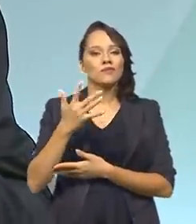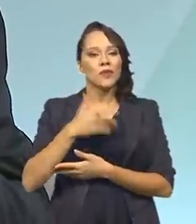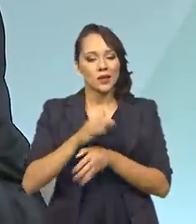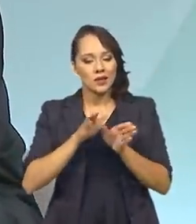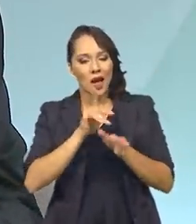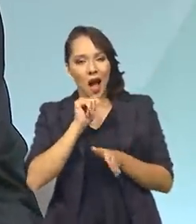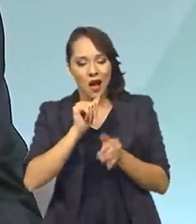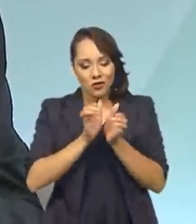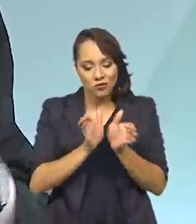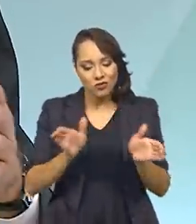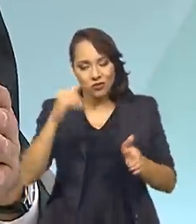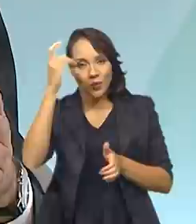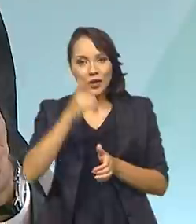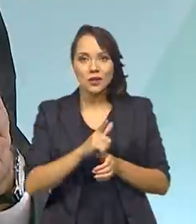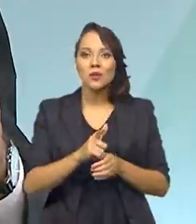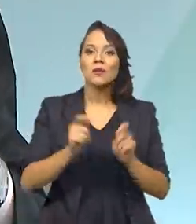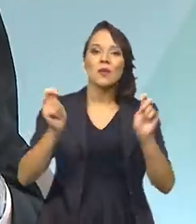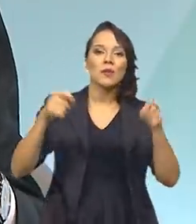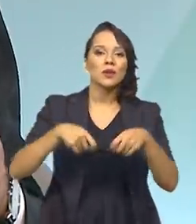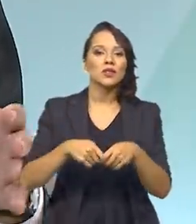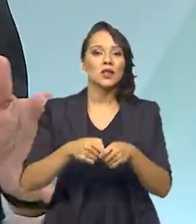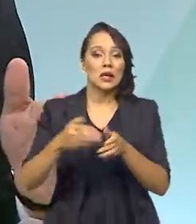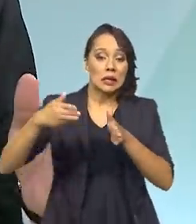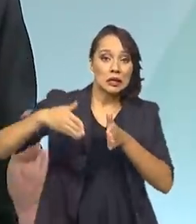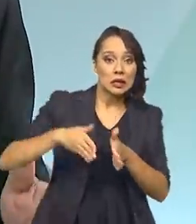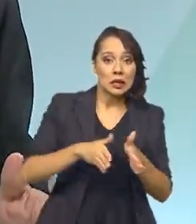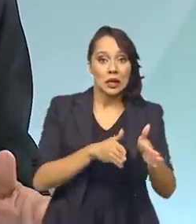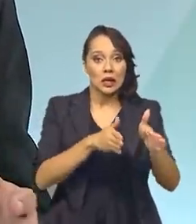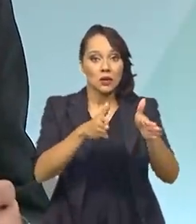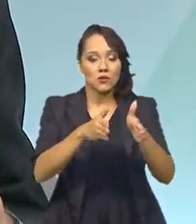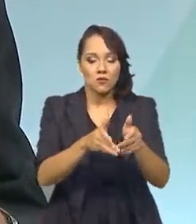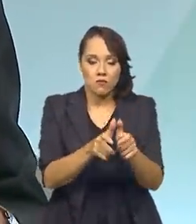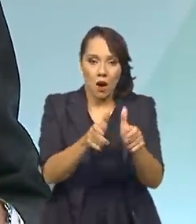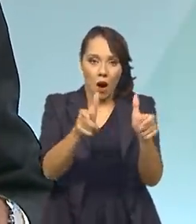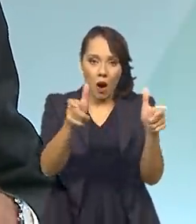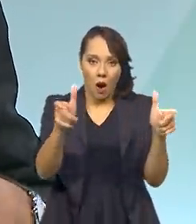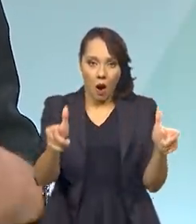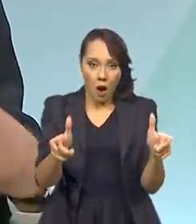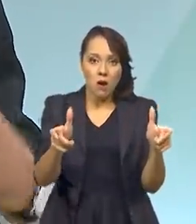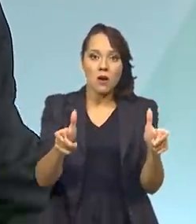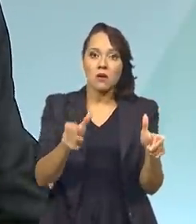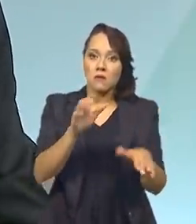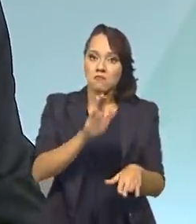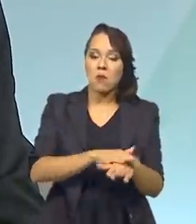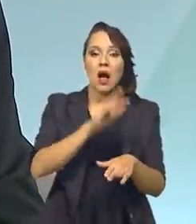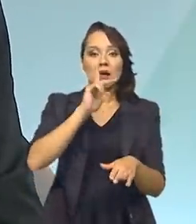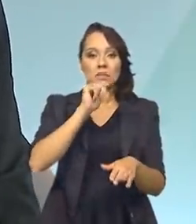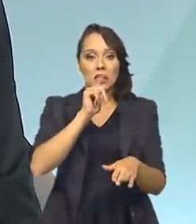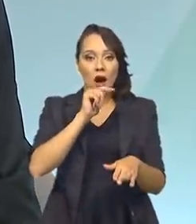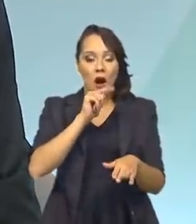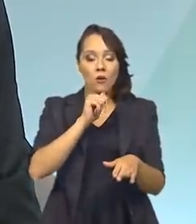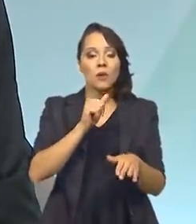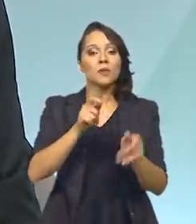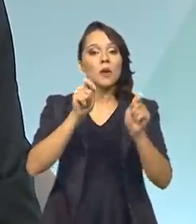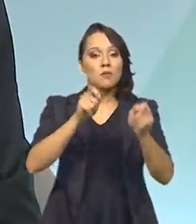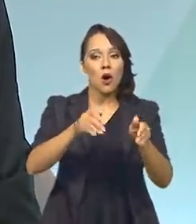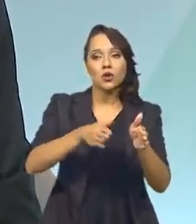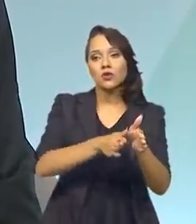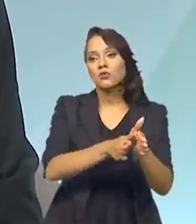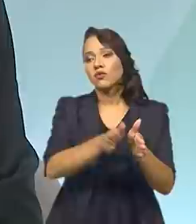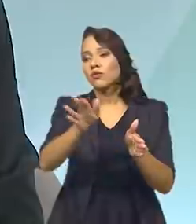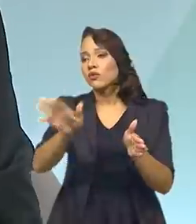bacias hidrográficas brasileiras para permitir que rios mais caudalosos, com maior potencial hídrico, possam